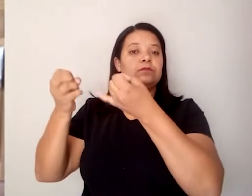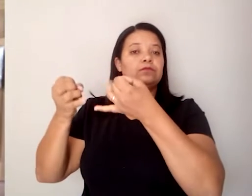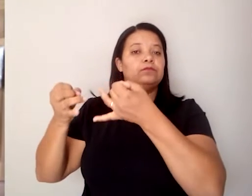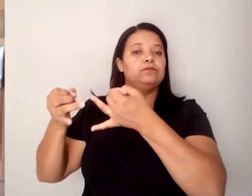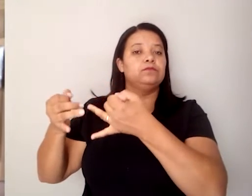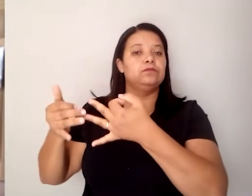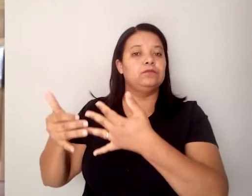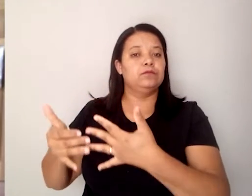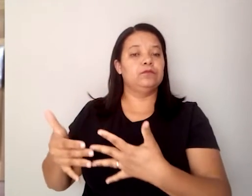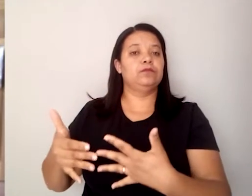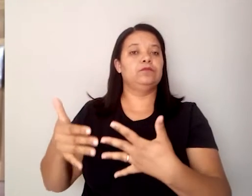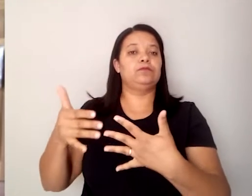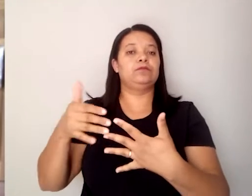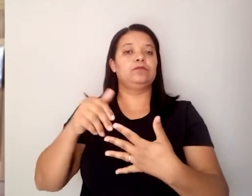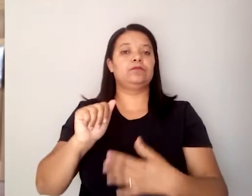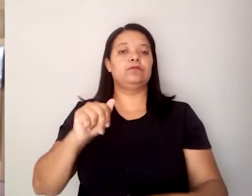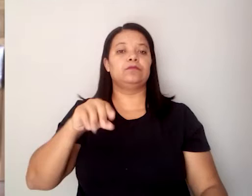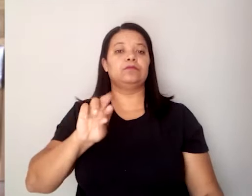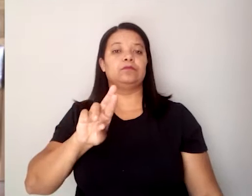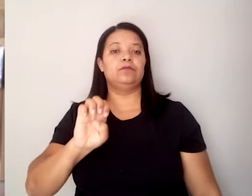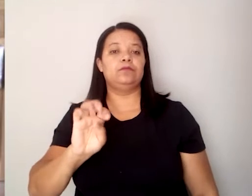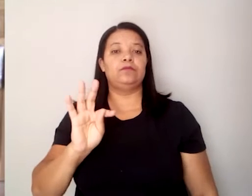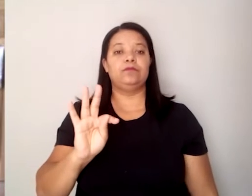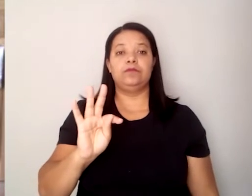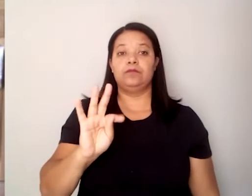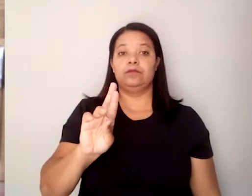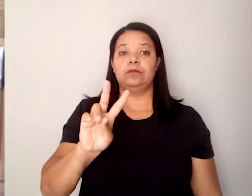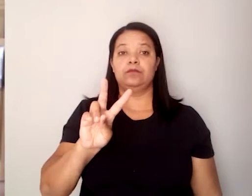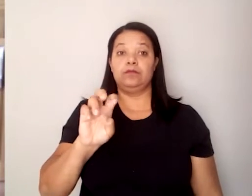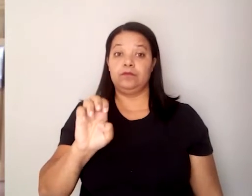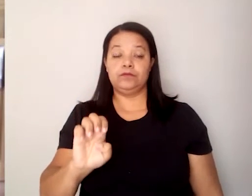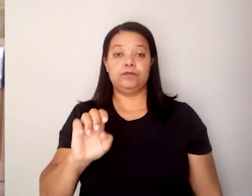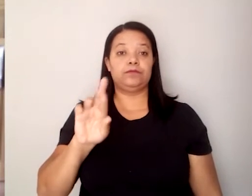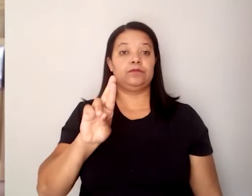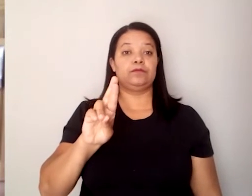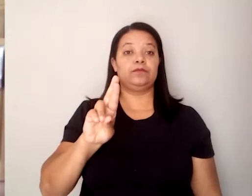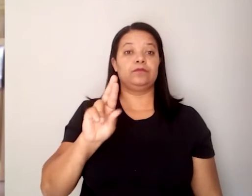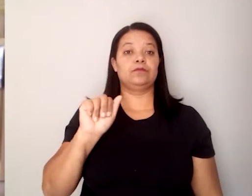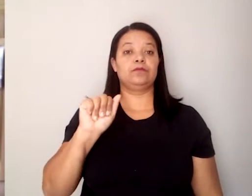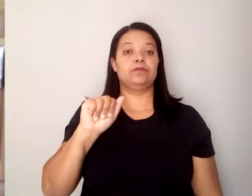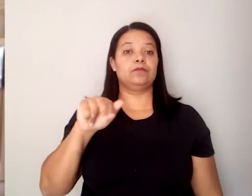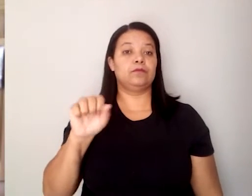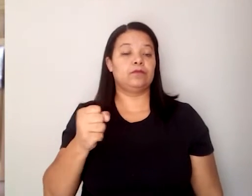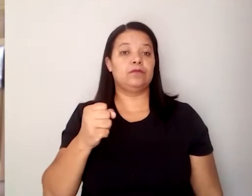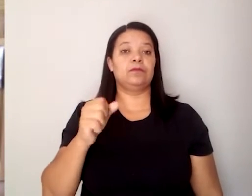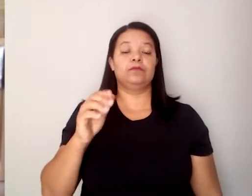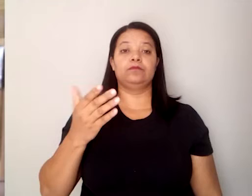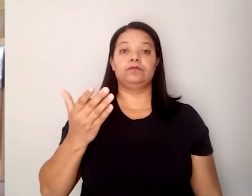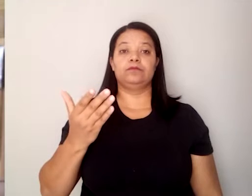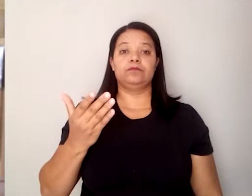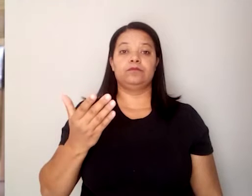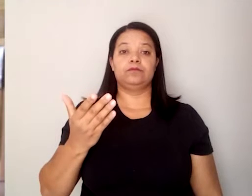nós temos André Tvê, temos Hans Staden, para citar os